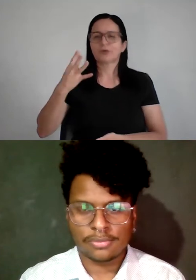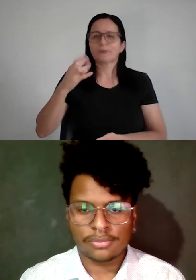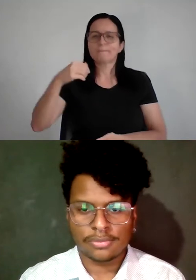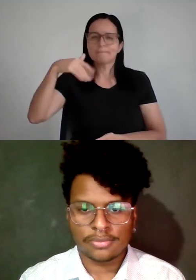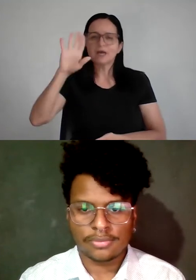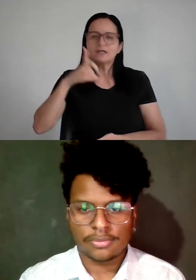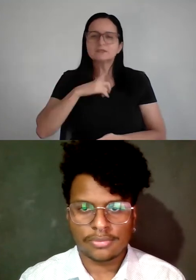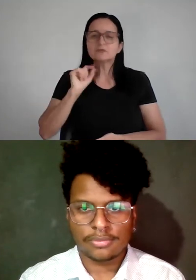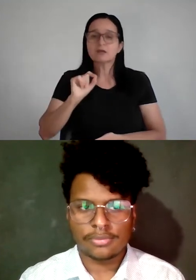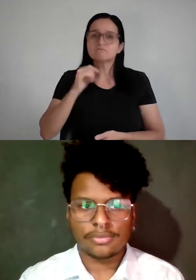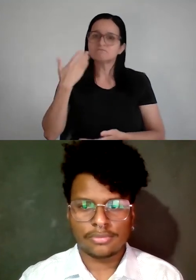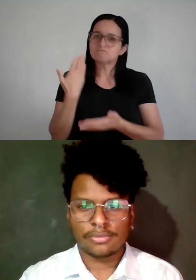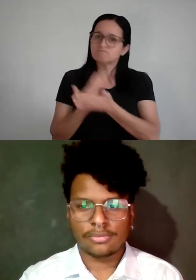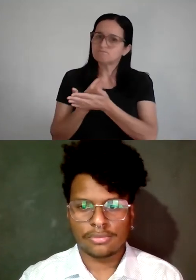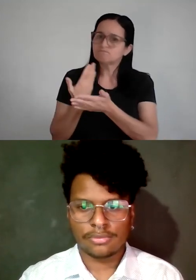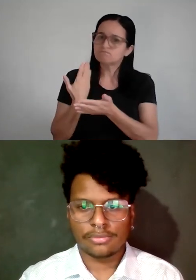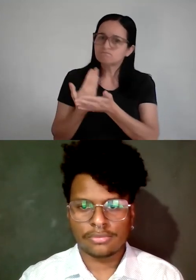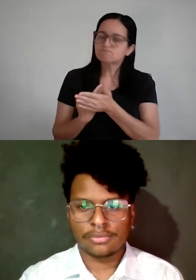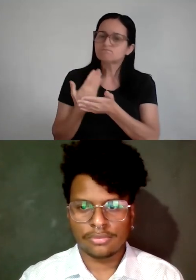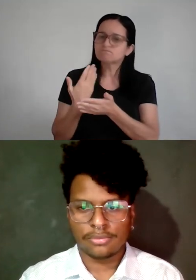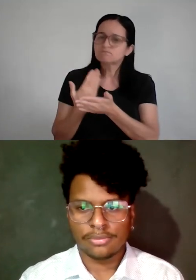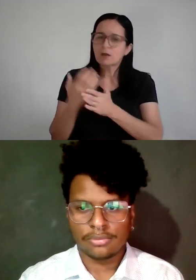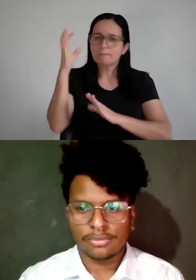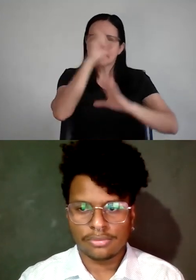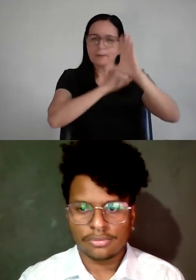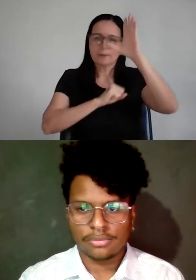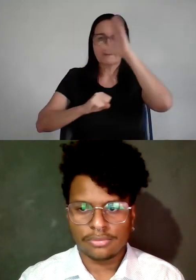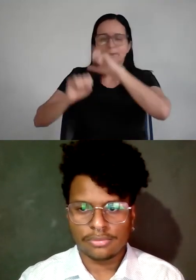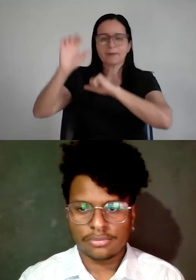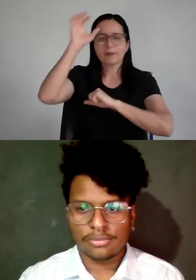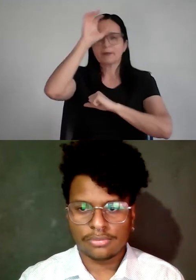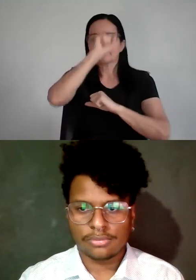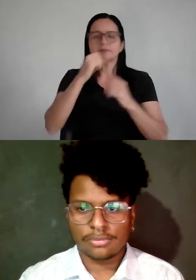ela se reciclar, buscar entender mais de